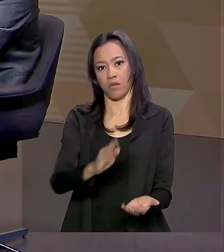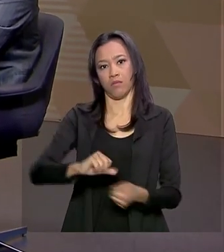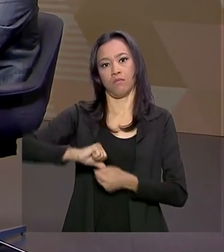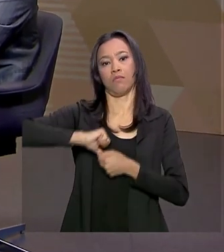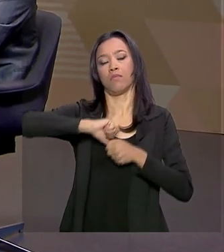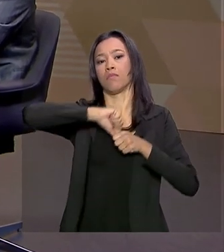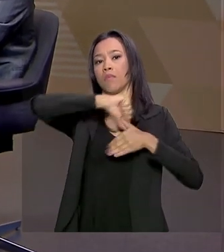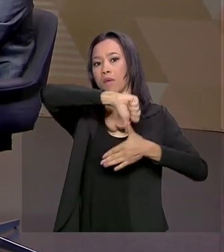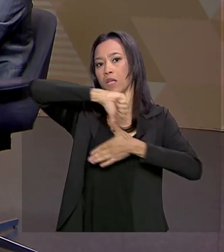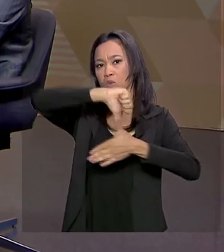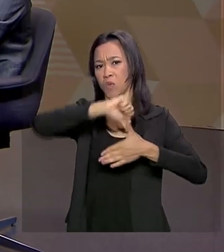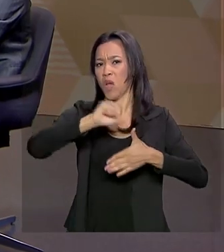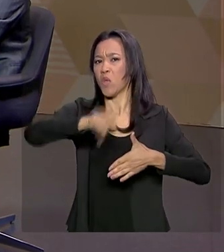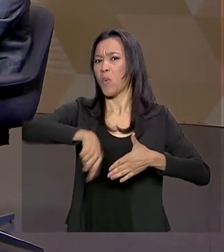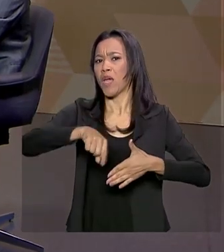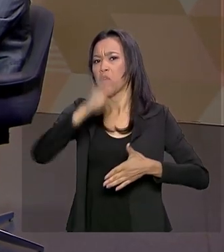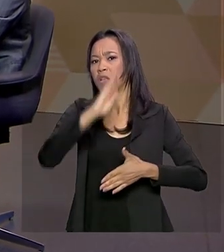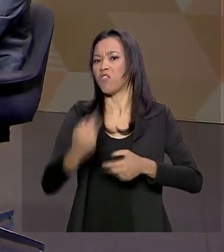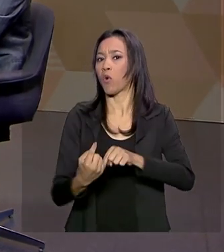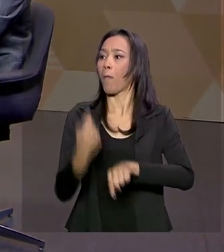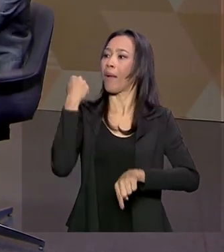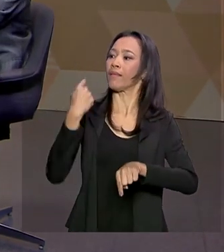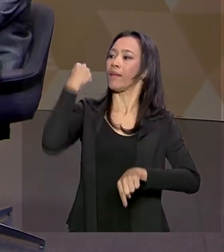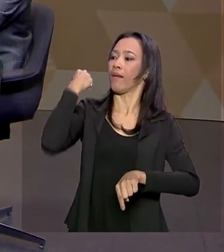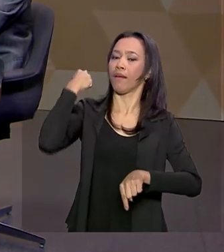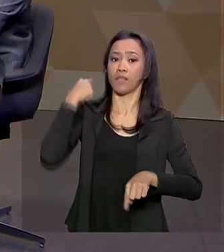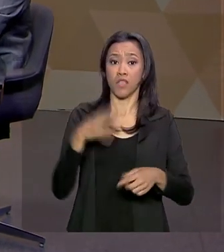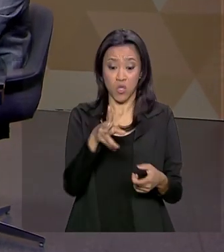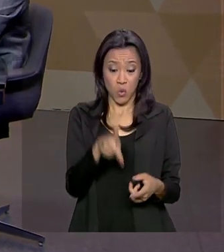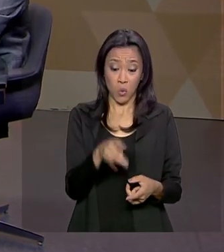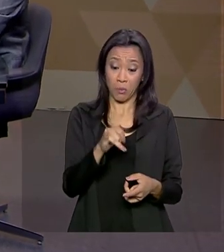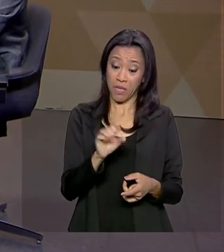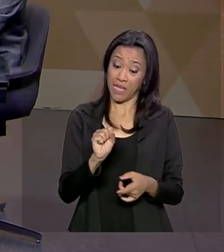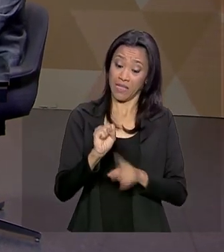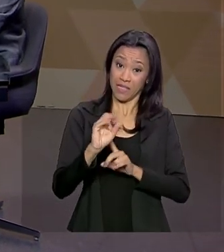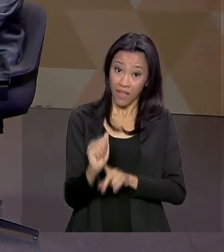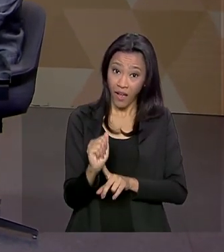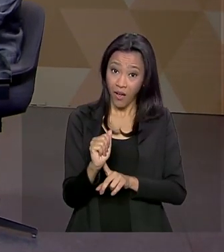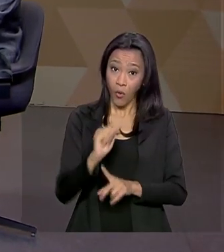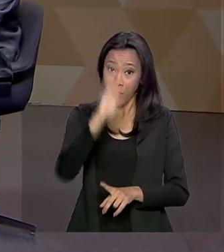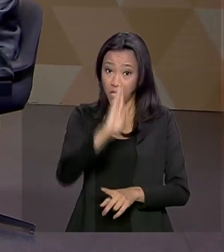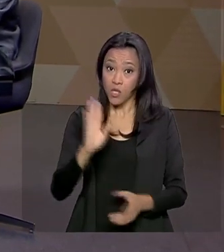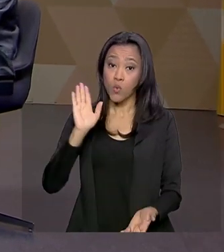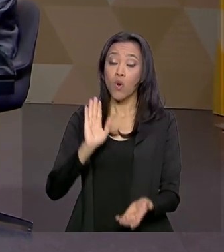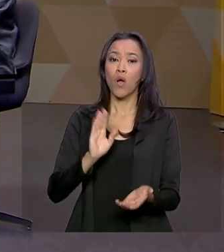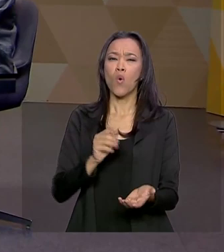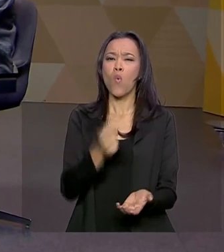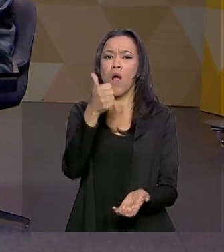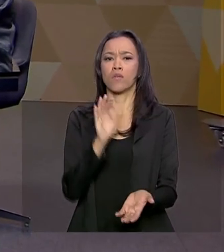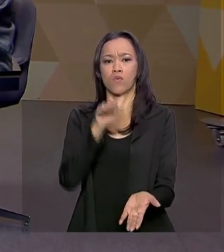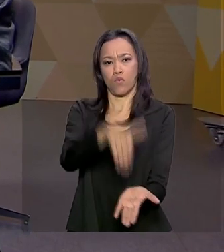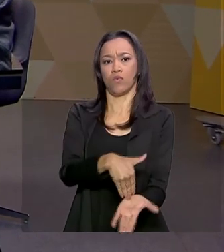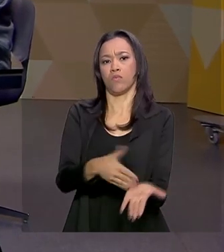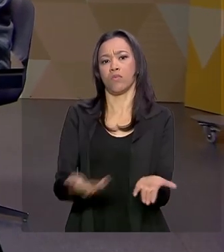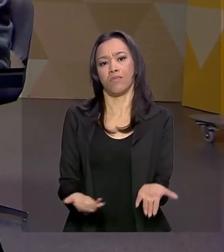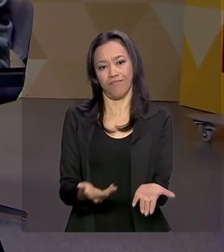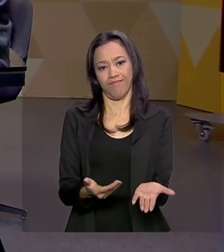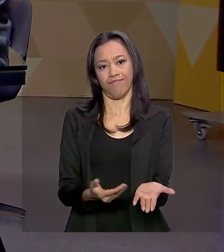Não é que o Brasil ficou para trás do... E no último exame do PISA? A gente estava em penúltimo. Então, quando a gente olha,